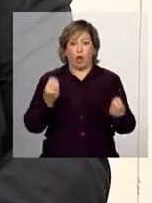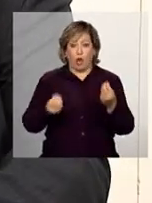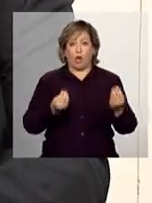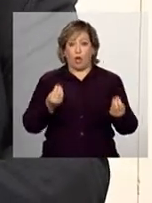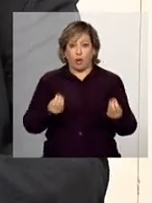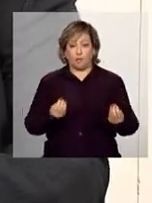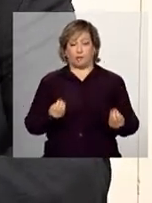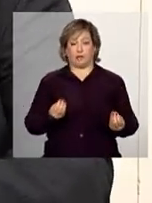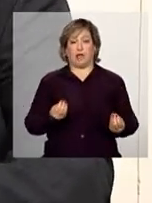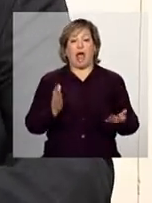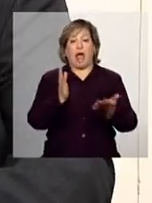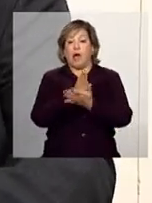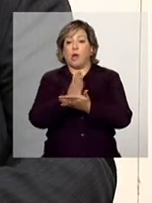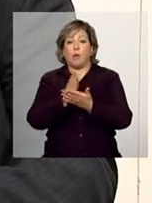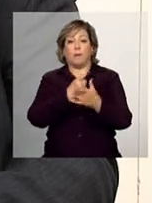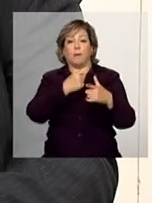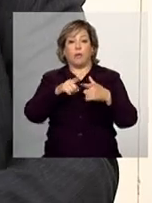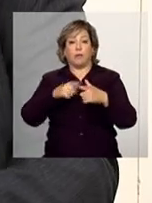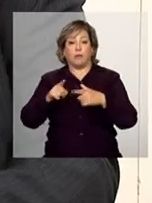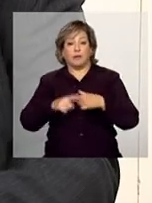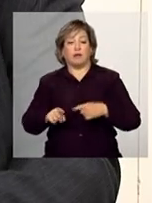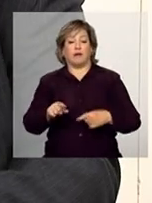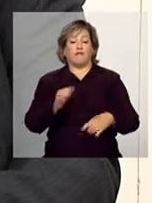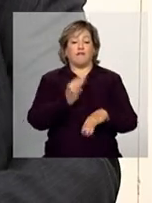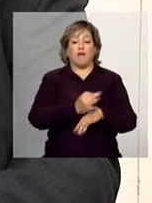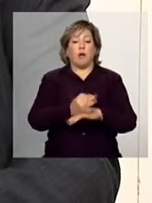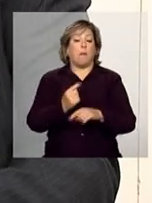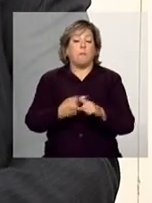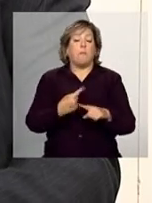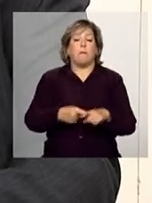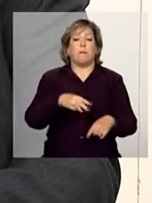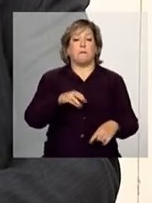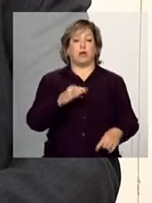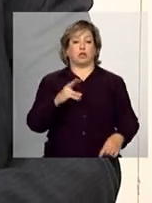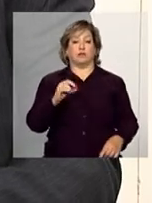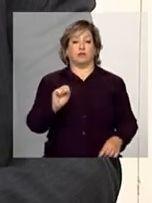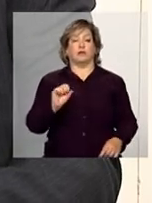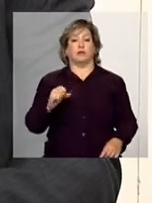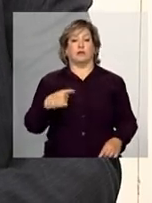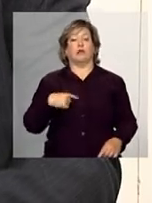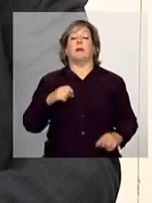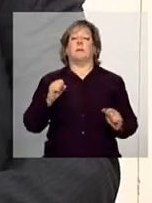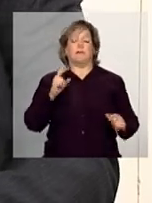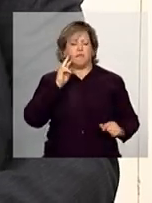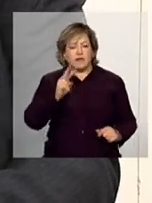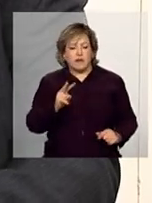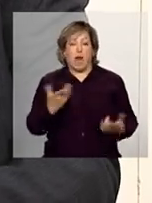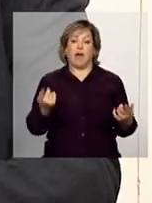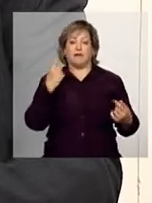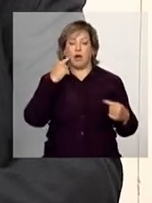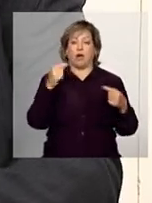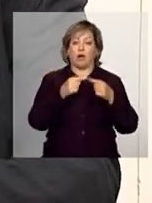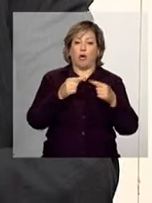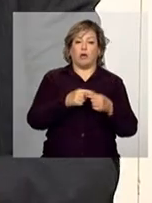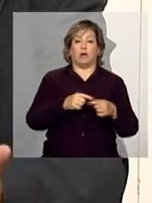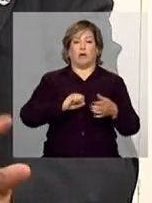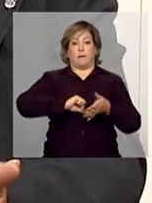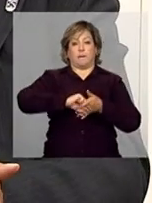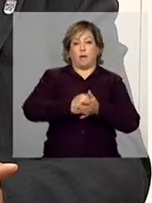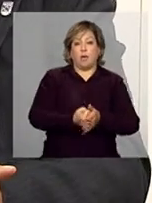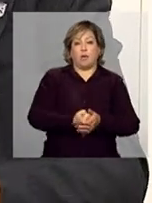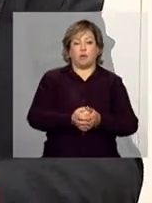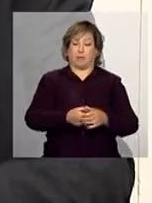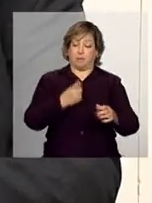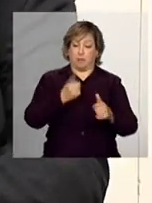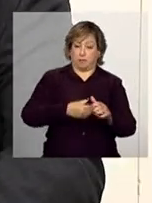faltas, fazer esse efeito, ou seja, advertência, bloqueio, suspensão. Em outras